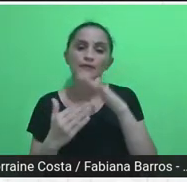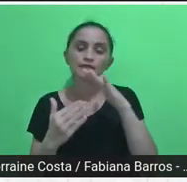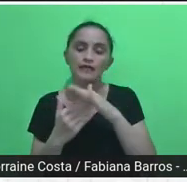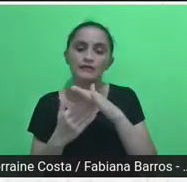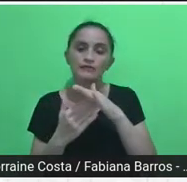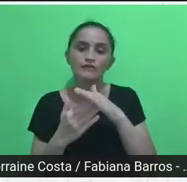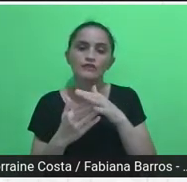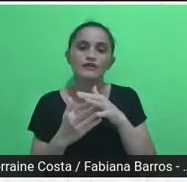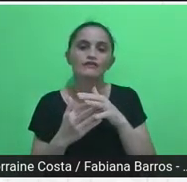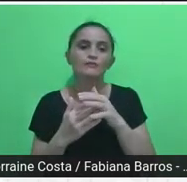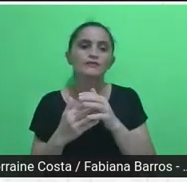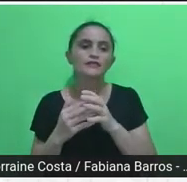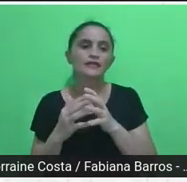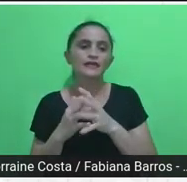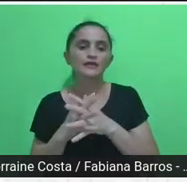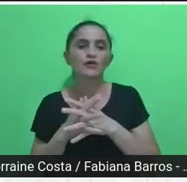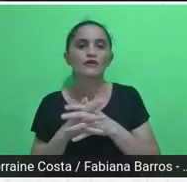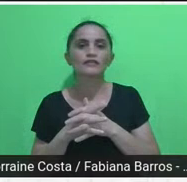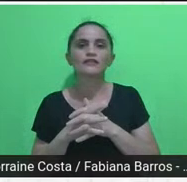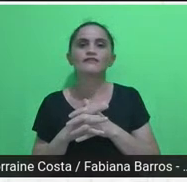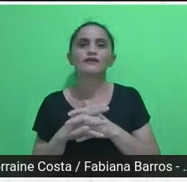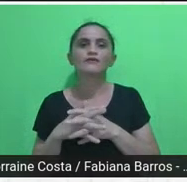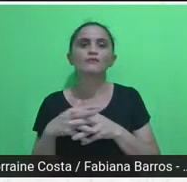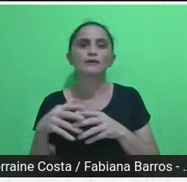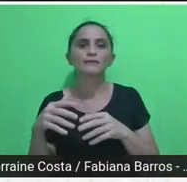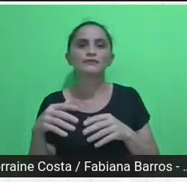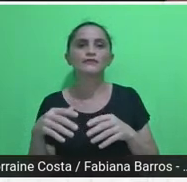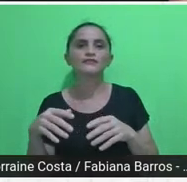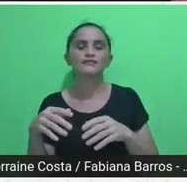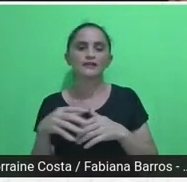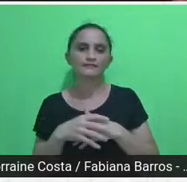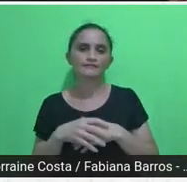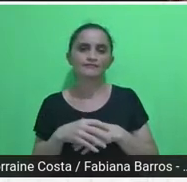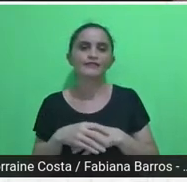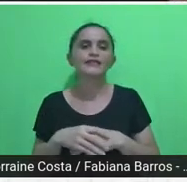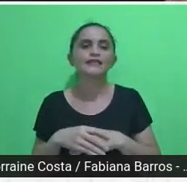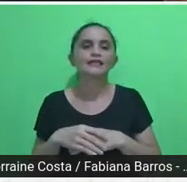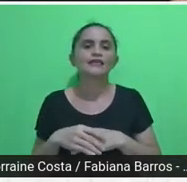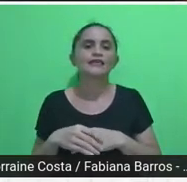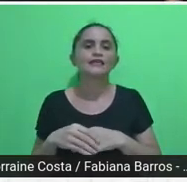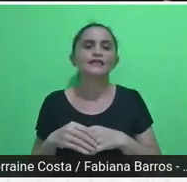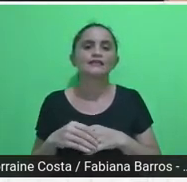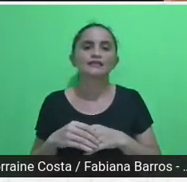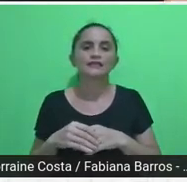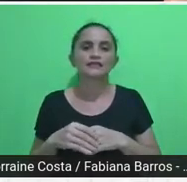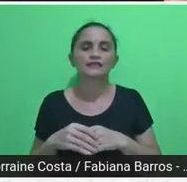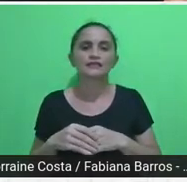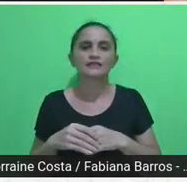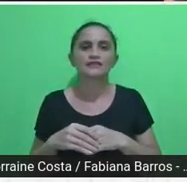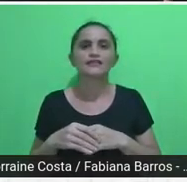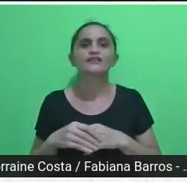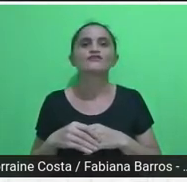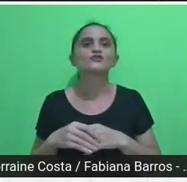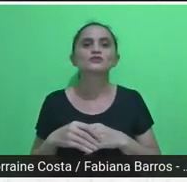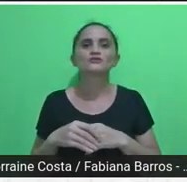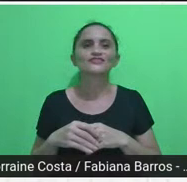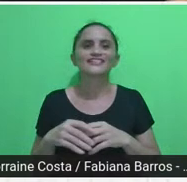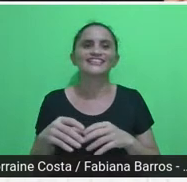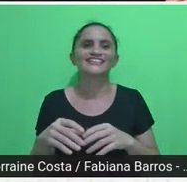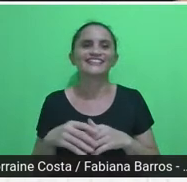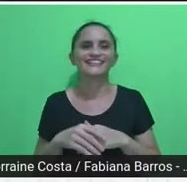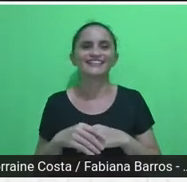enfim, e essa perspectiva de construir essa ação